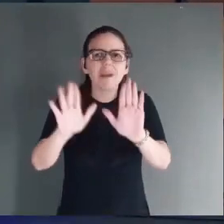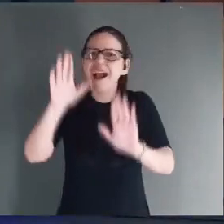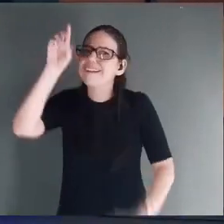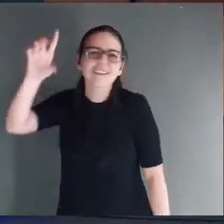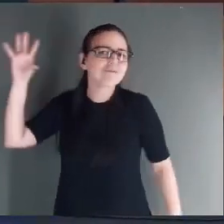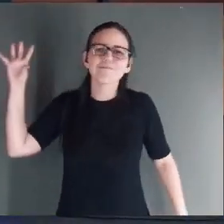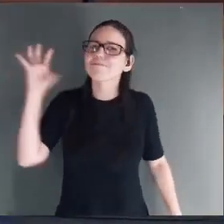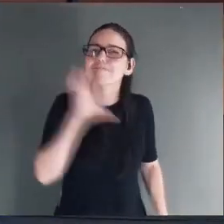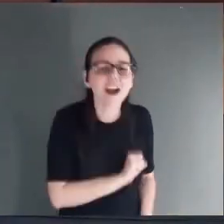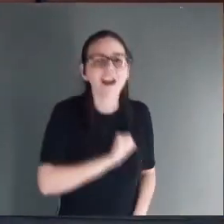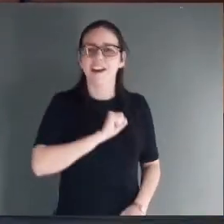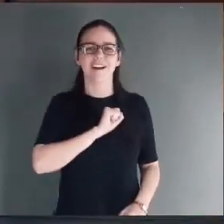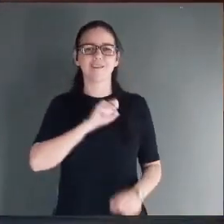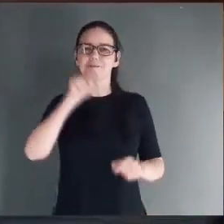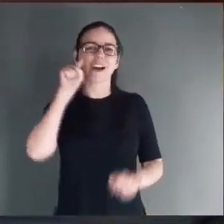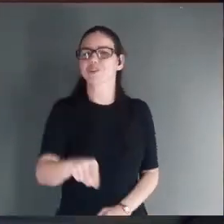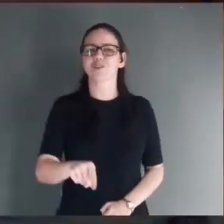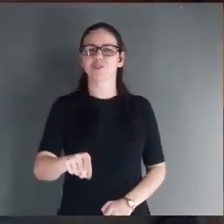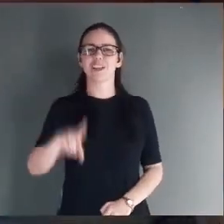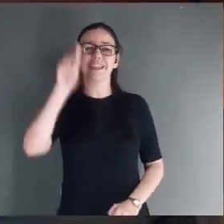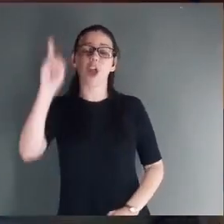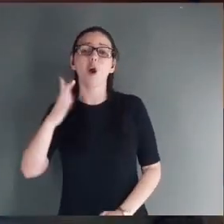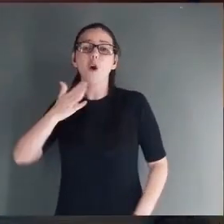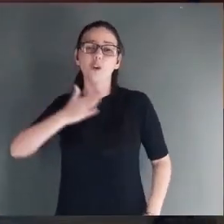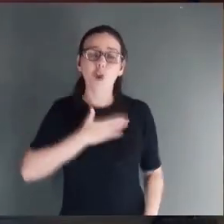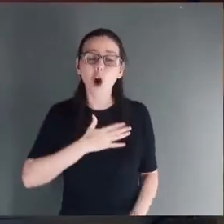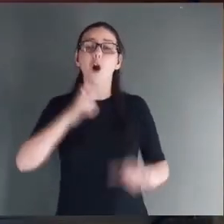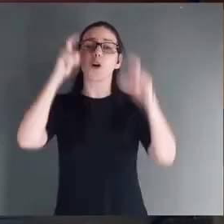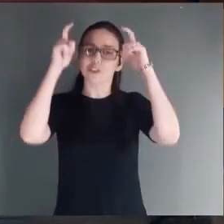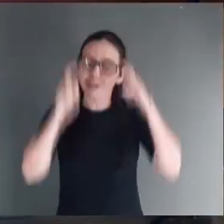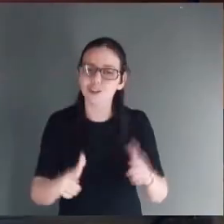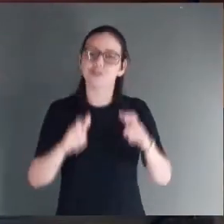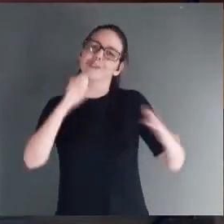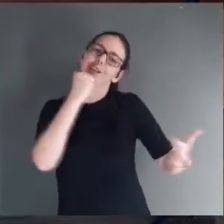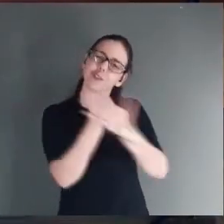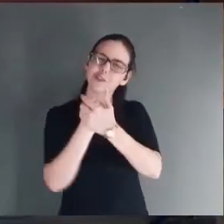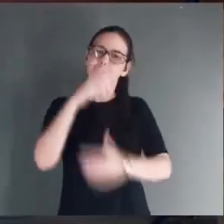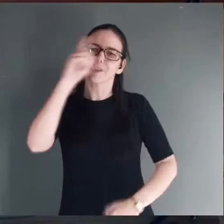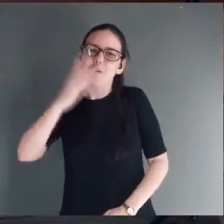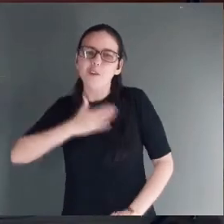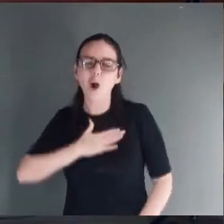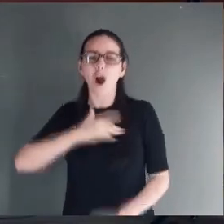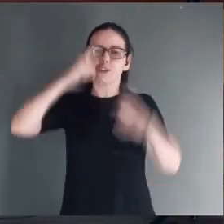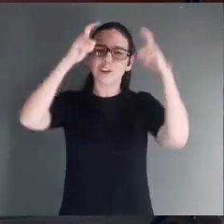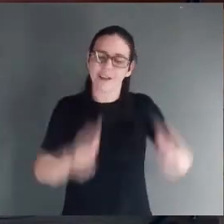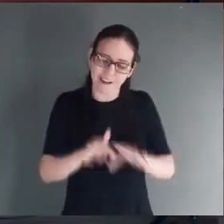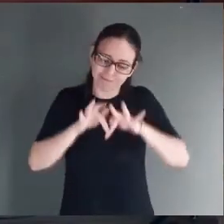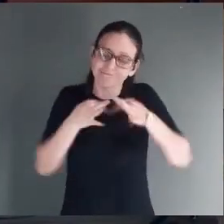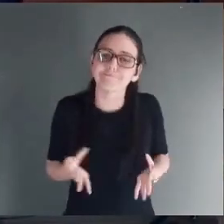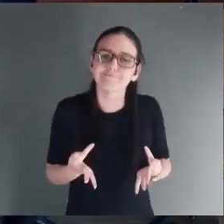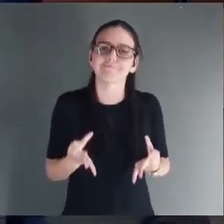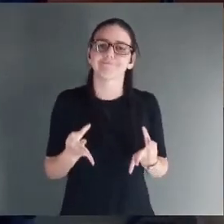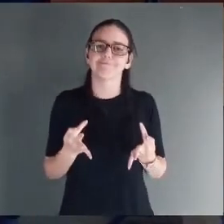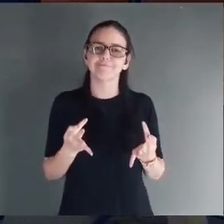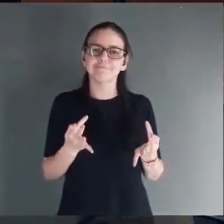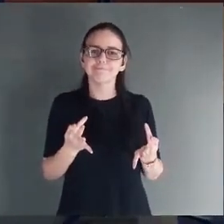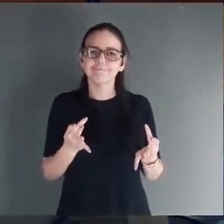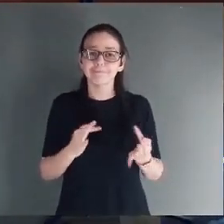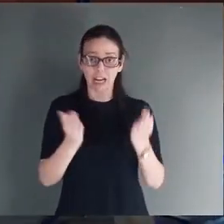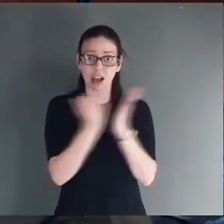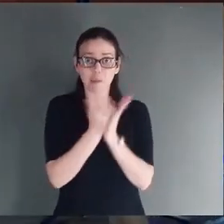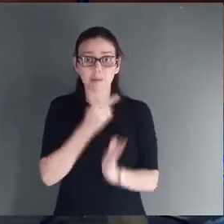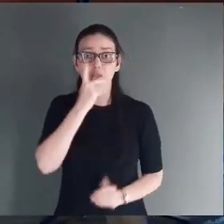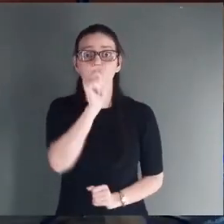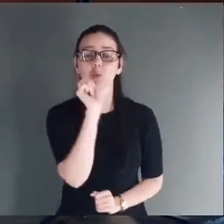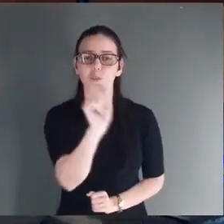é especialista em colocar tesouros em lugares inadequados, em lugares improváveis. A Bíblia